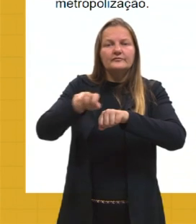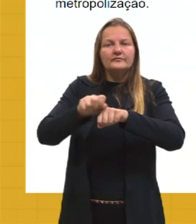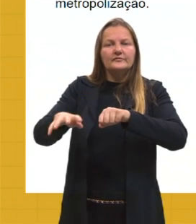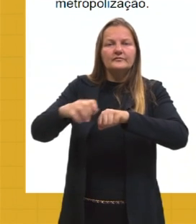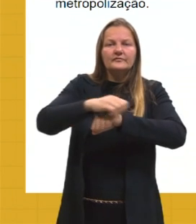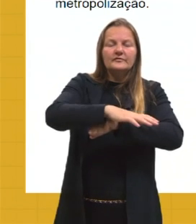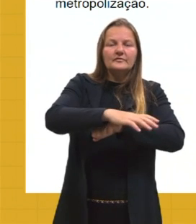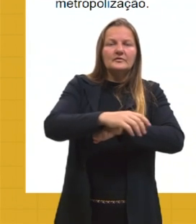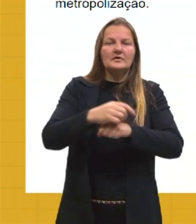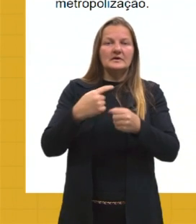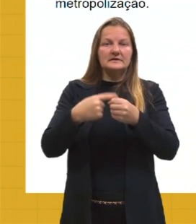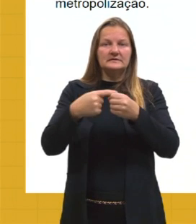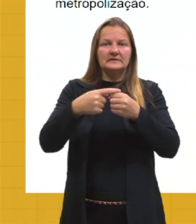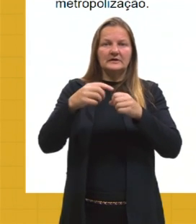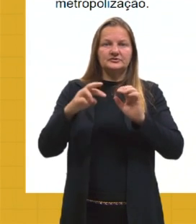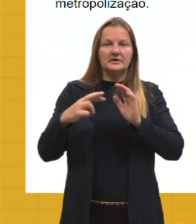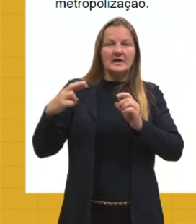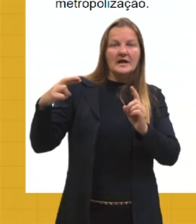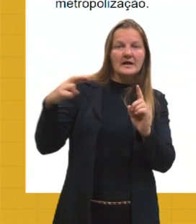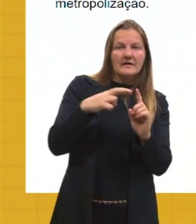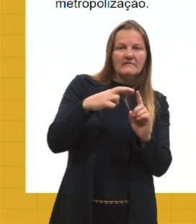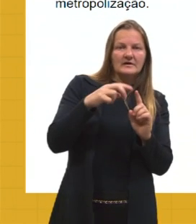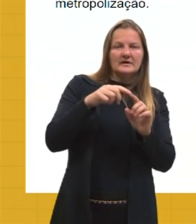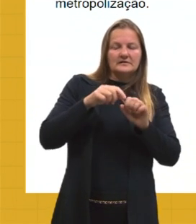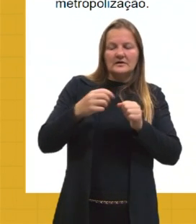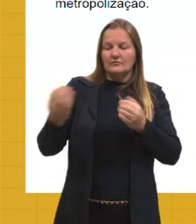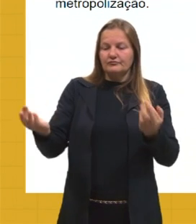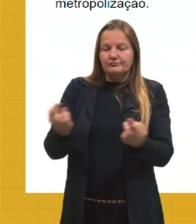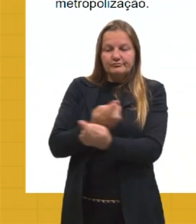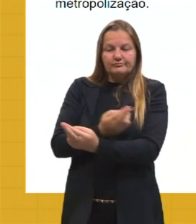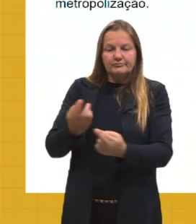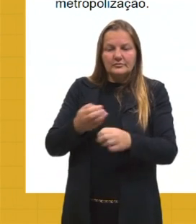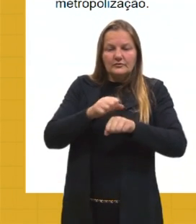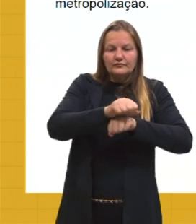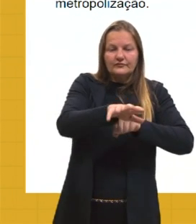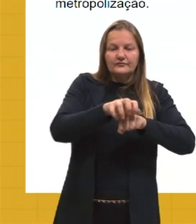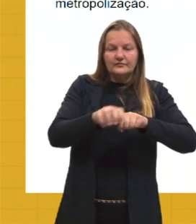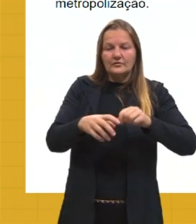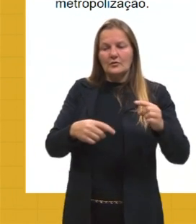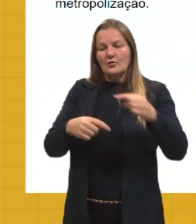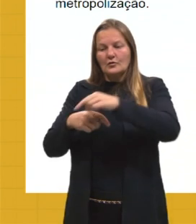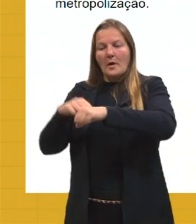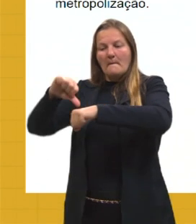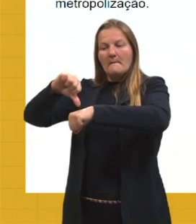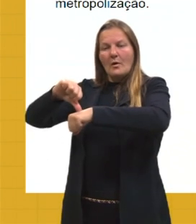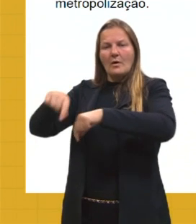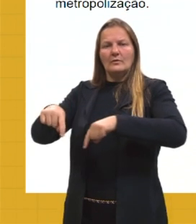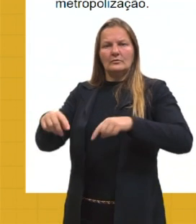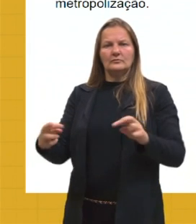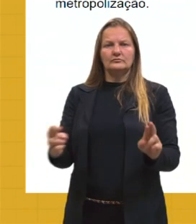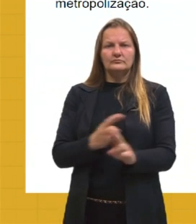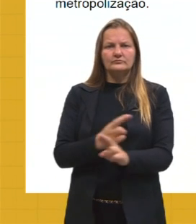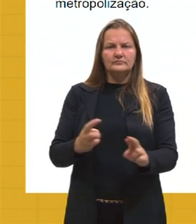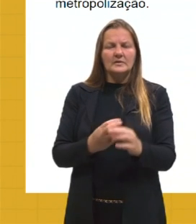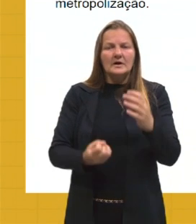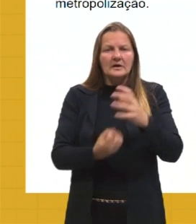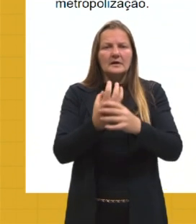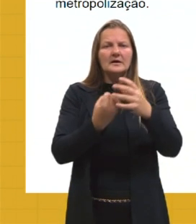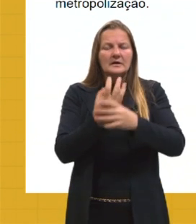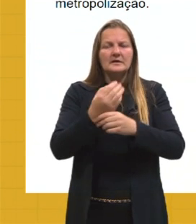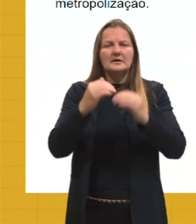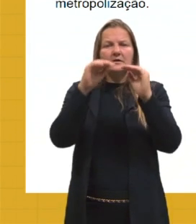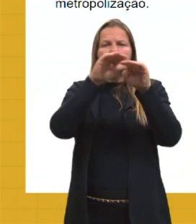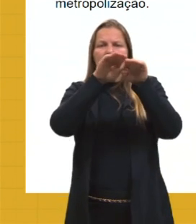vai mandar aquela sua necessidade para outro, se for maior, vai mandar para o maior, e assim vai, e aí a gente cria a